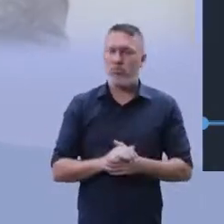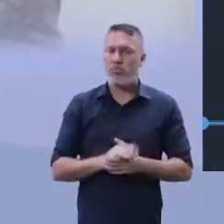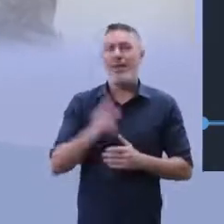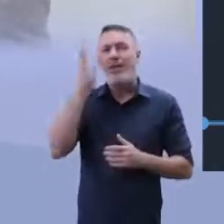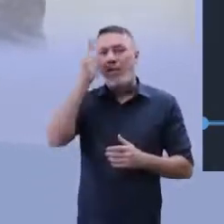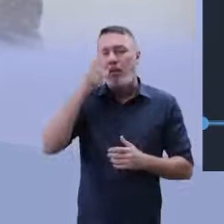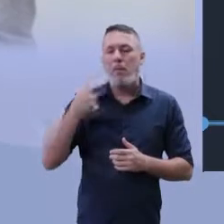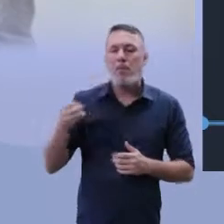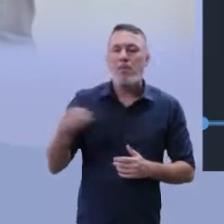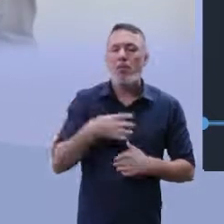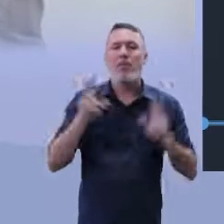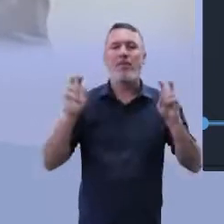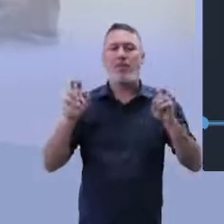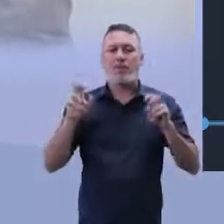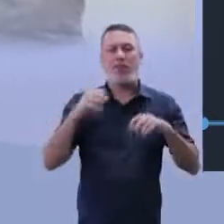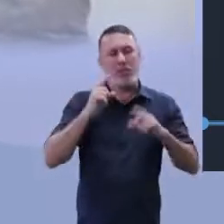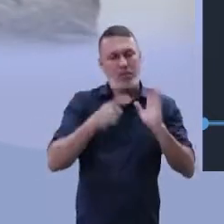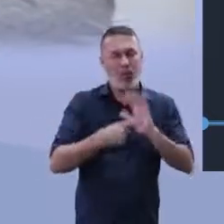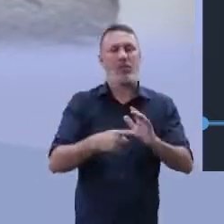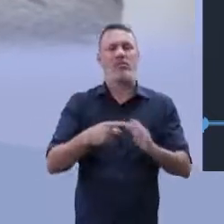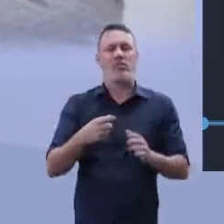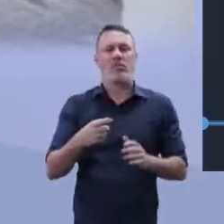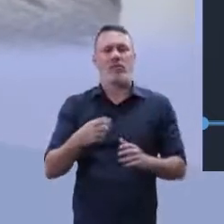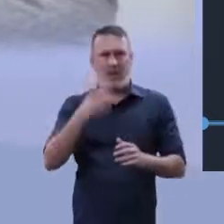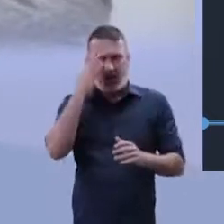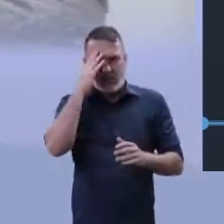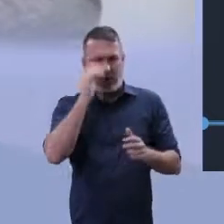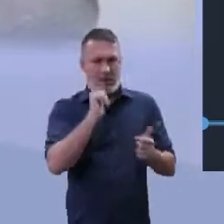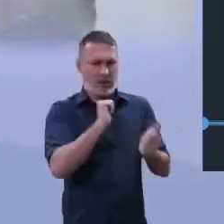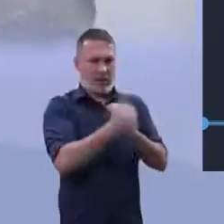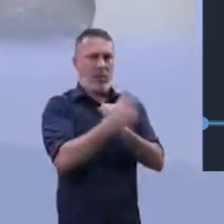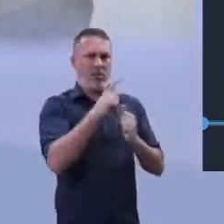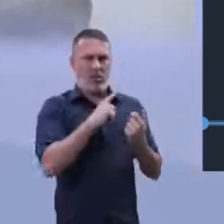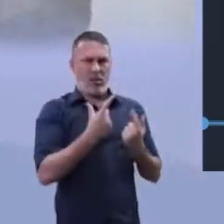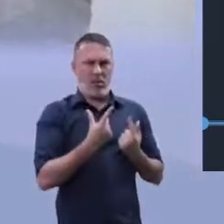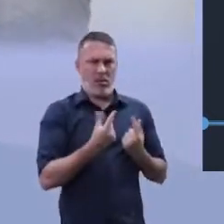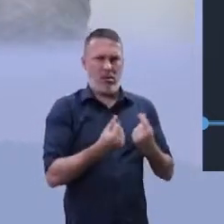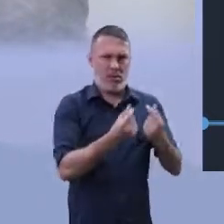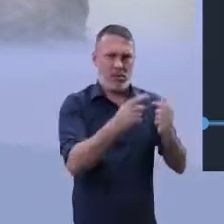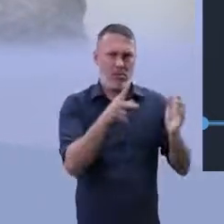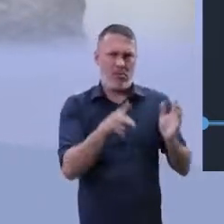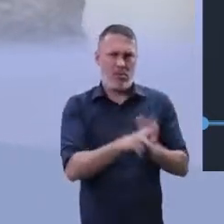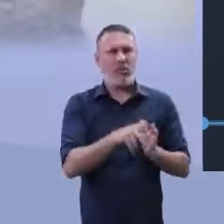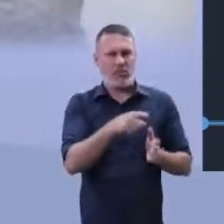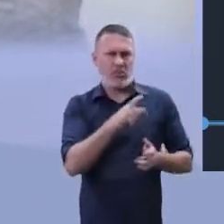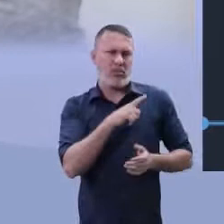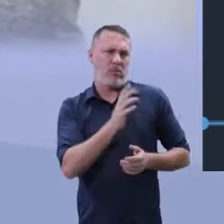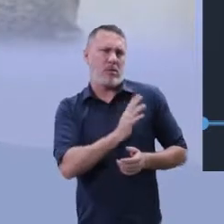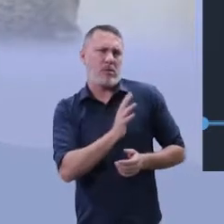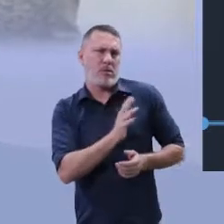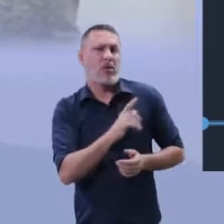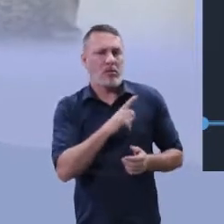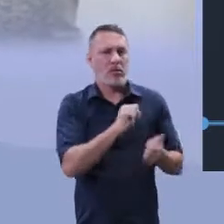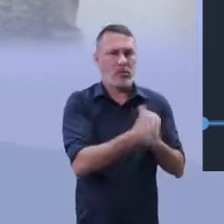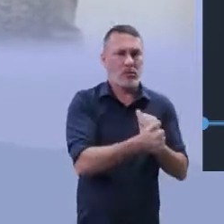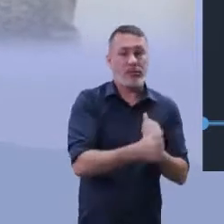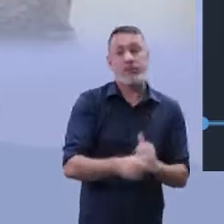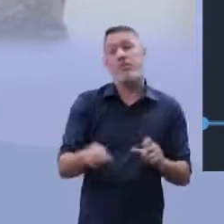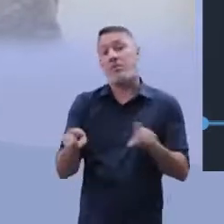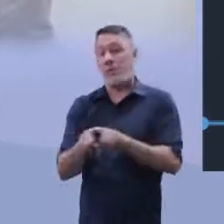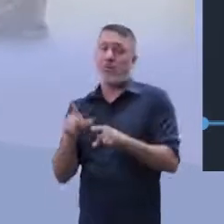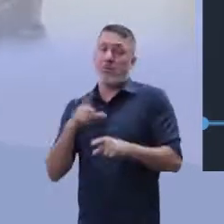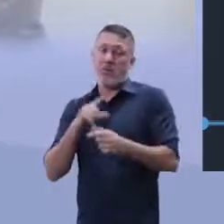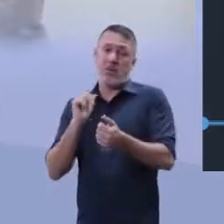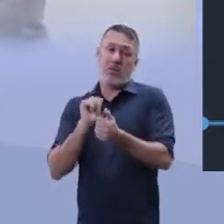dois Brasis. Existe um esporte voltado para as pessoas que são ricas? Vamos falar esse termo? Vai ficar mais fácil o entendimento?